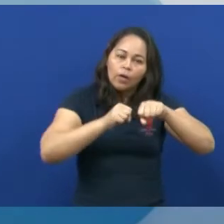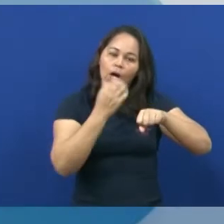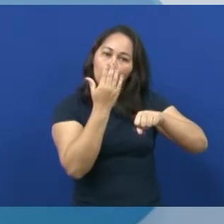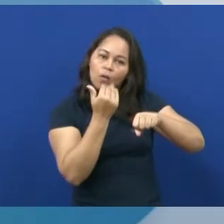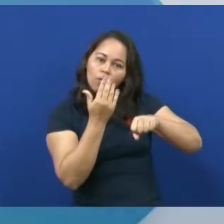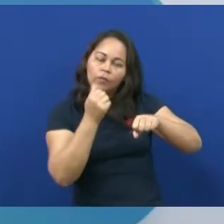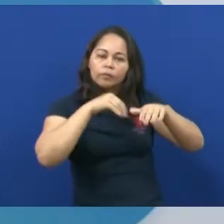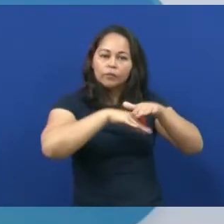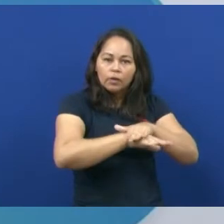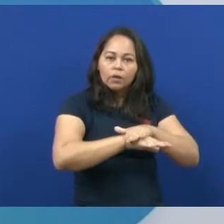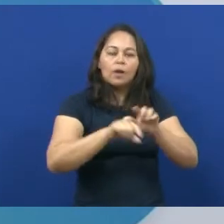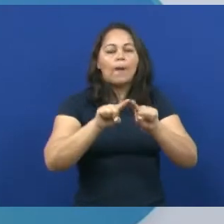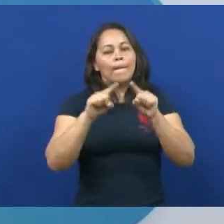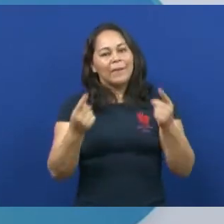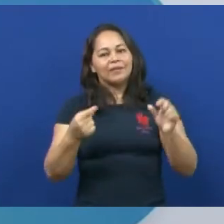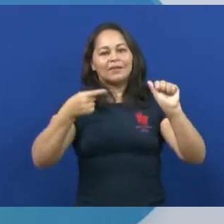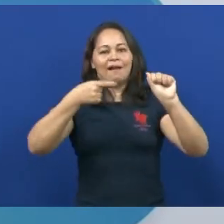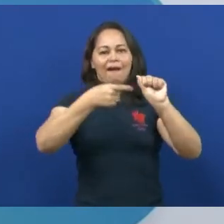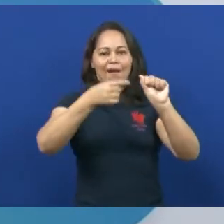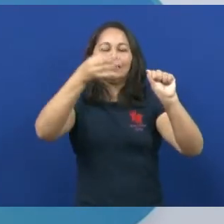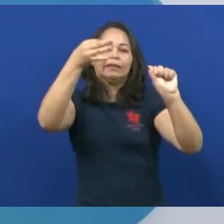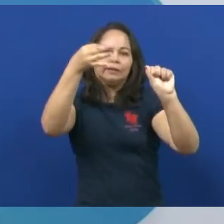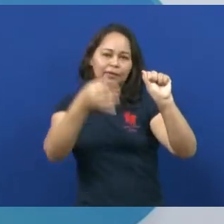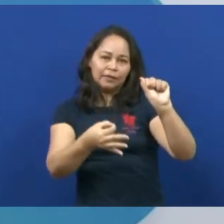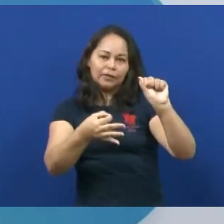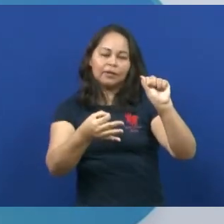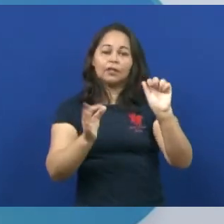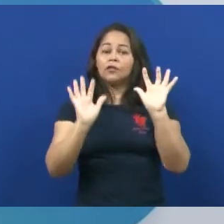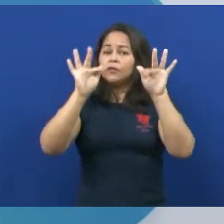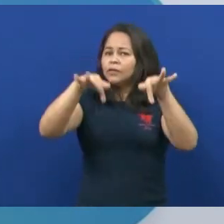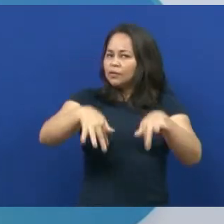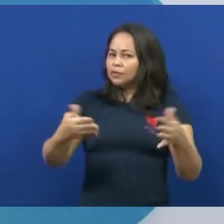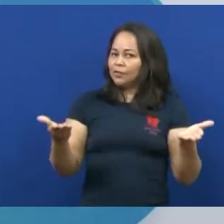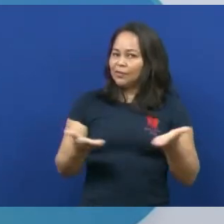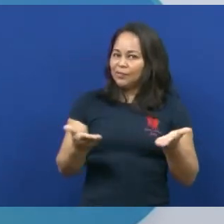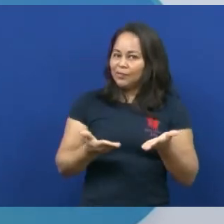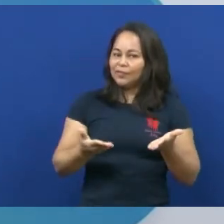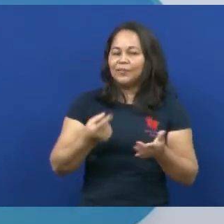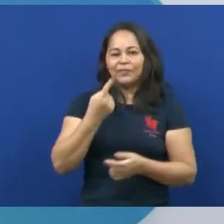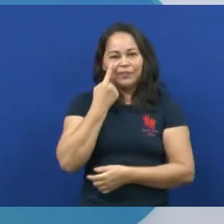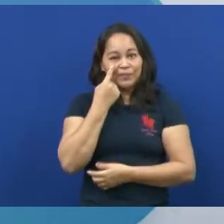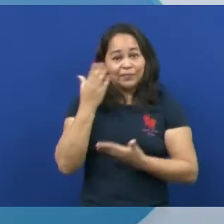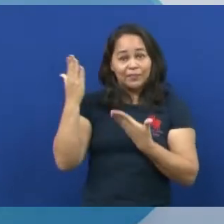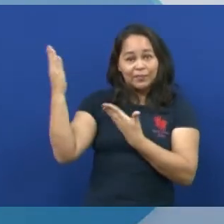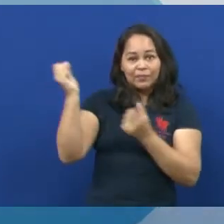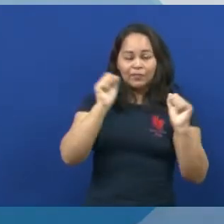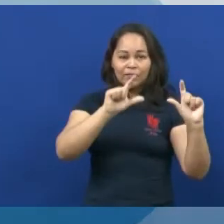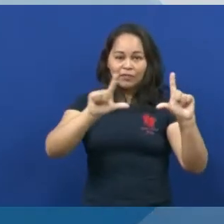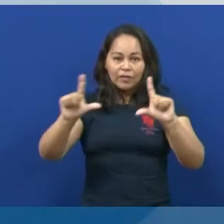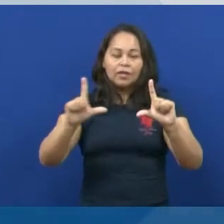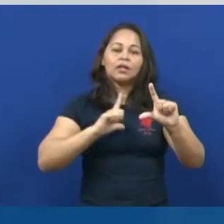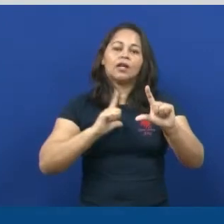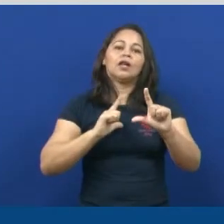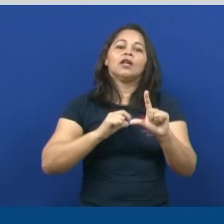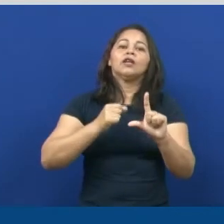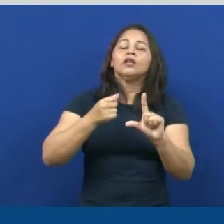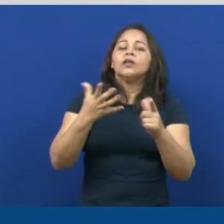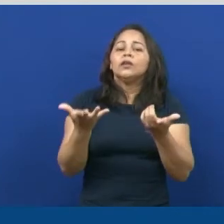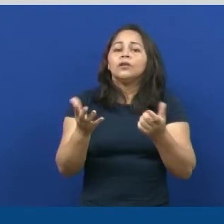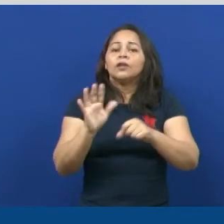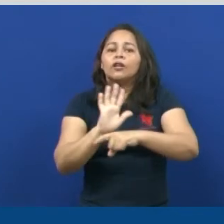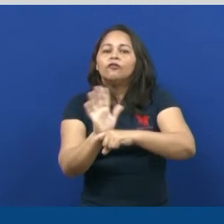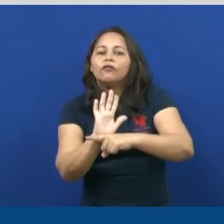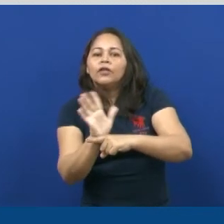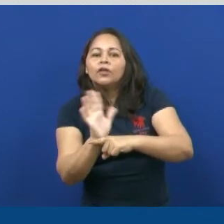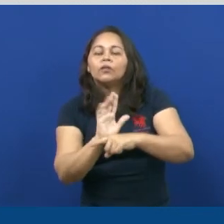né? Mas a questão correta é A. E, para finalizar, eu tenho algumas indicações de filmes que vocês podem